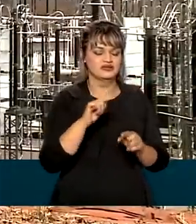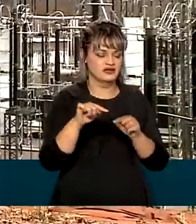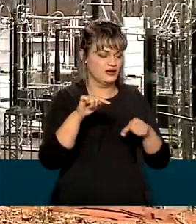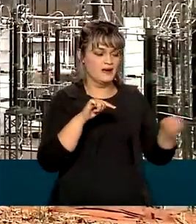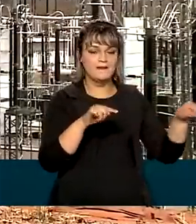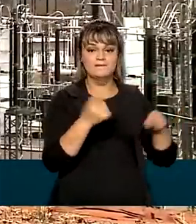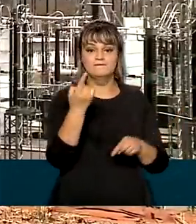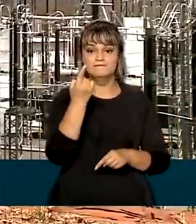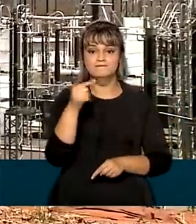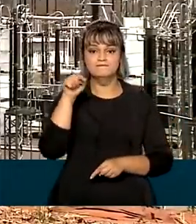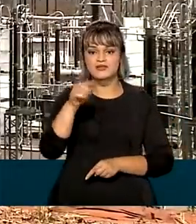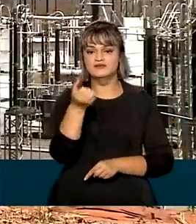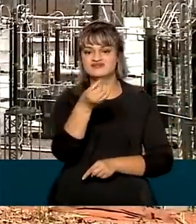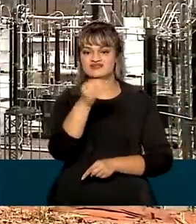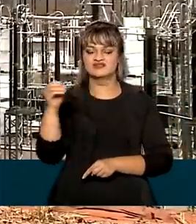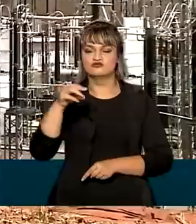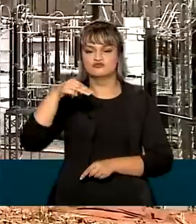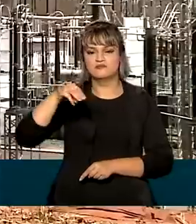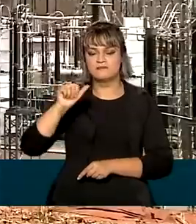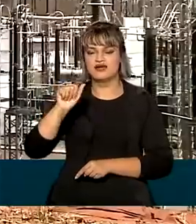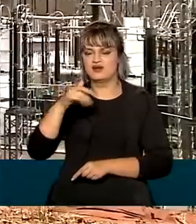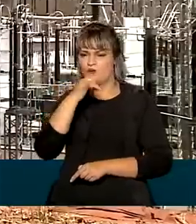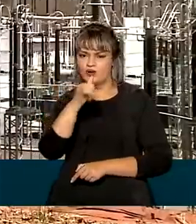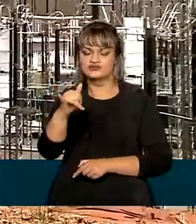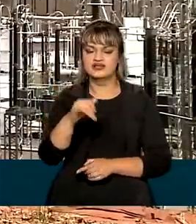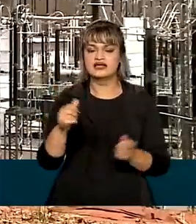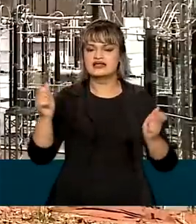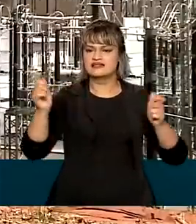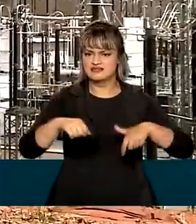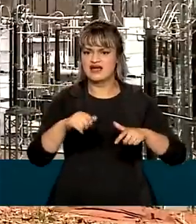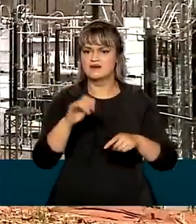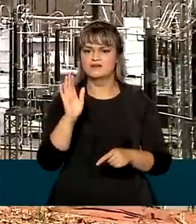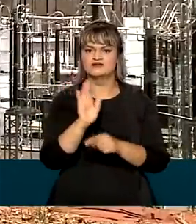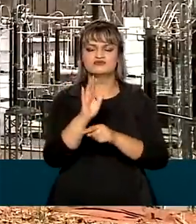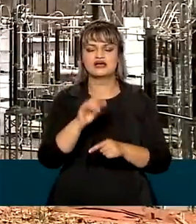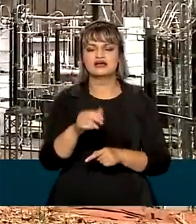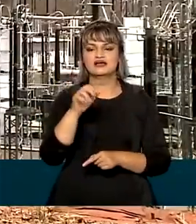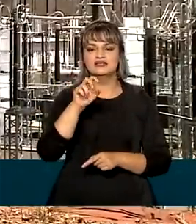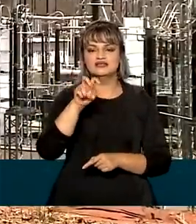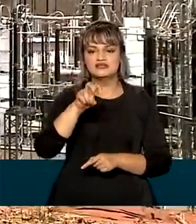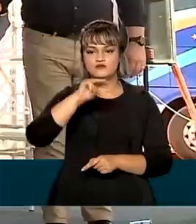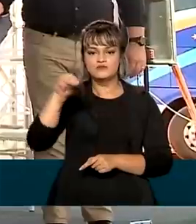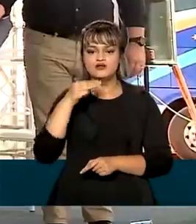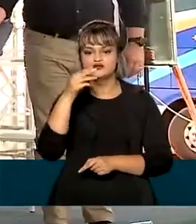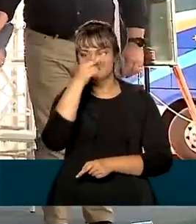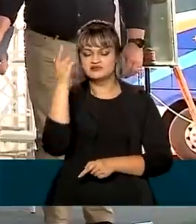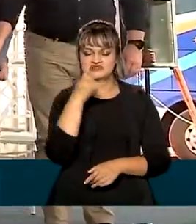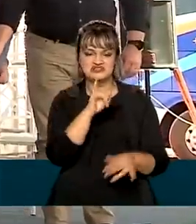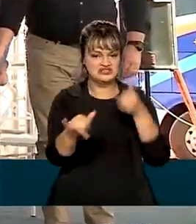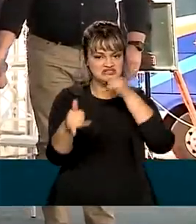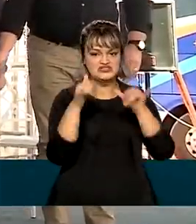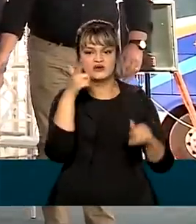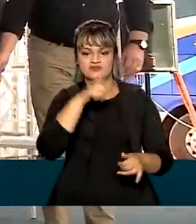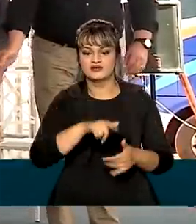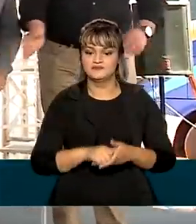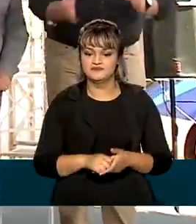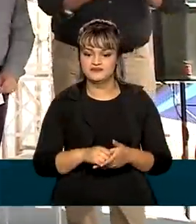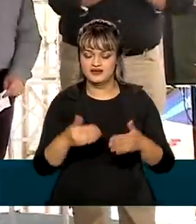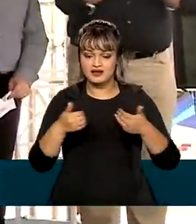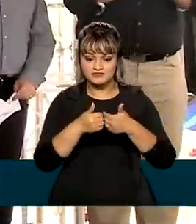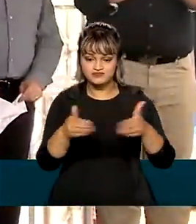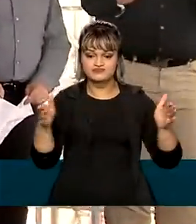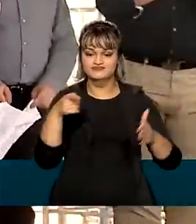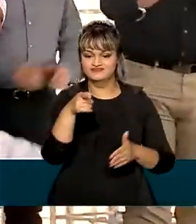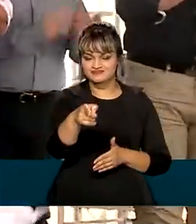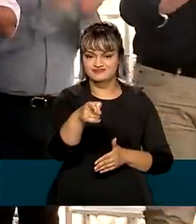megawatts, o suficiente para abastecer uma cidade com 5 milhões de habitantes. A entrega do empreendimento